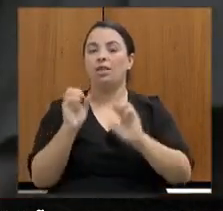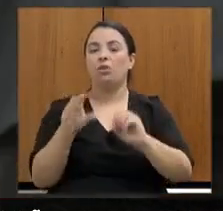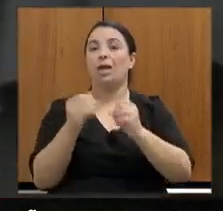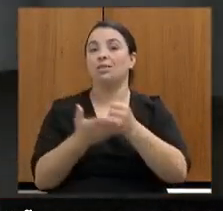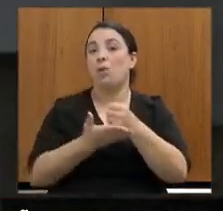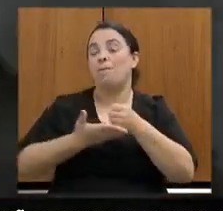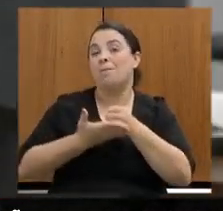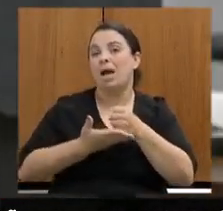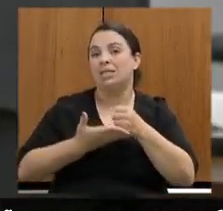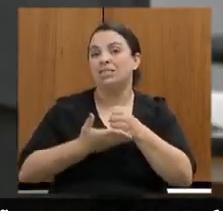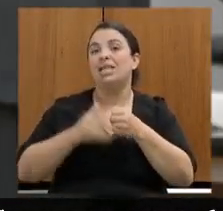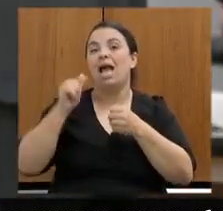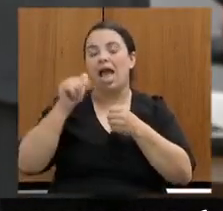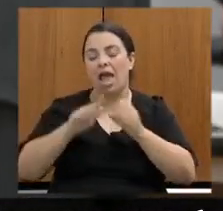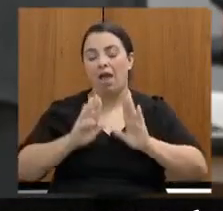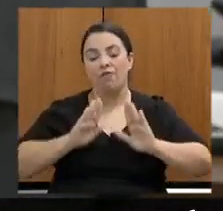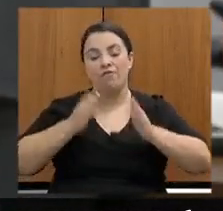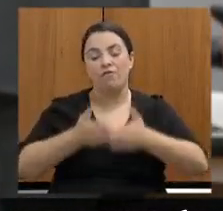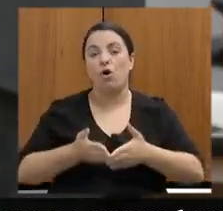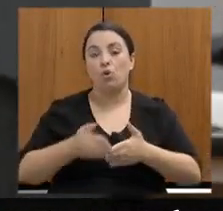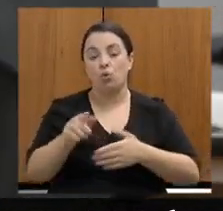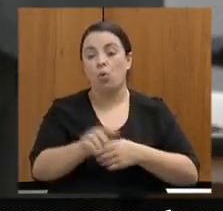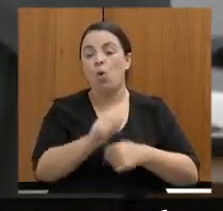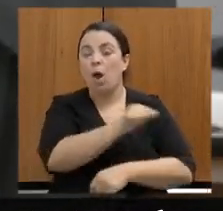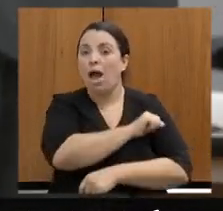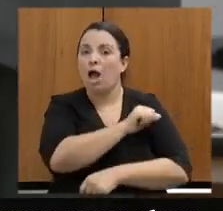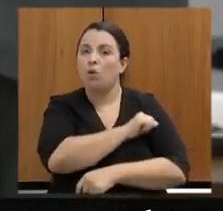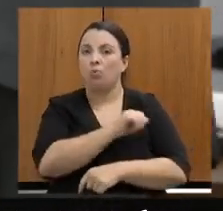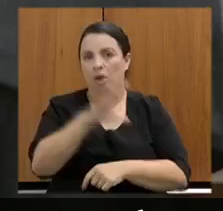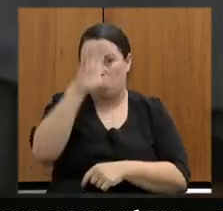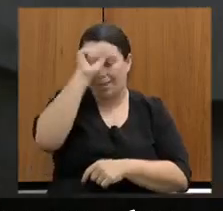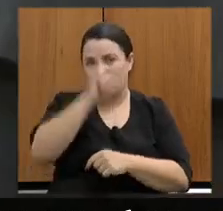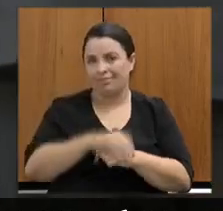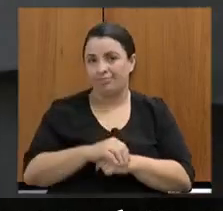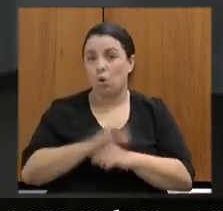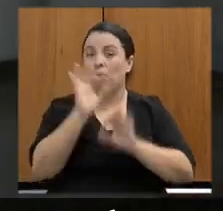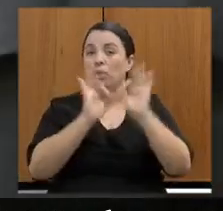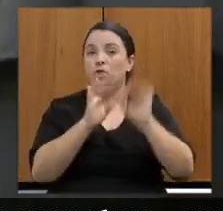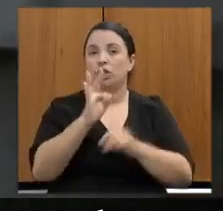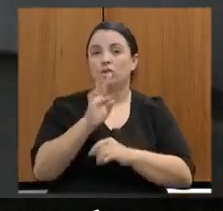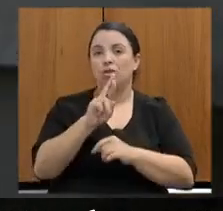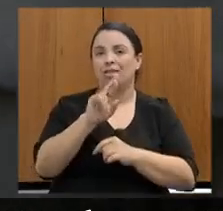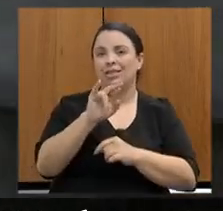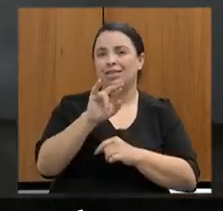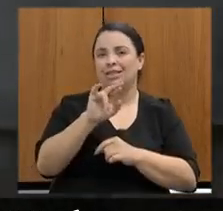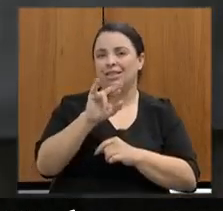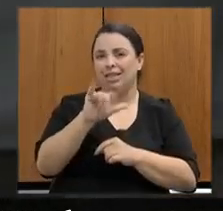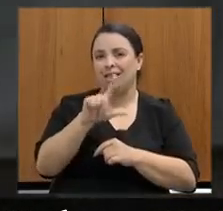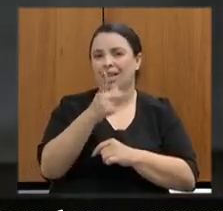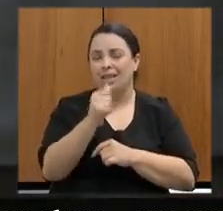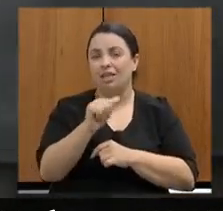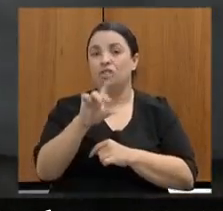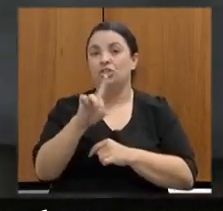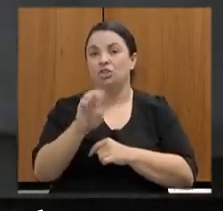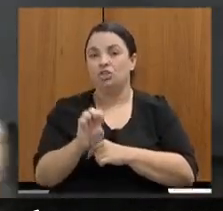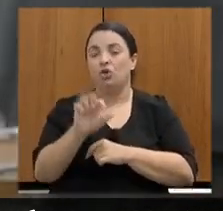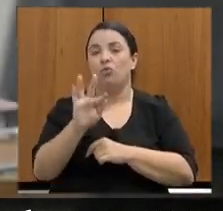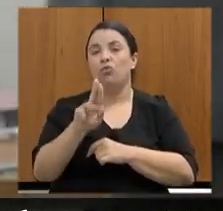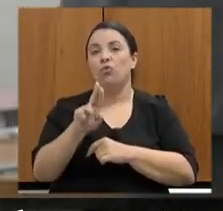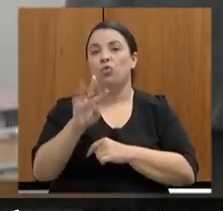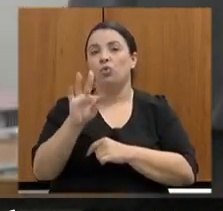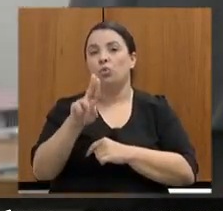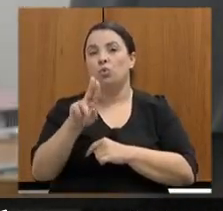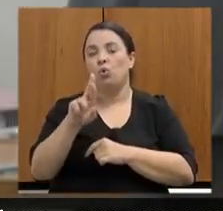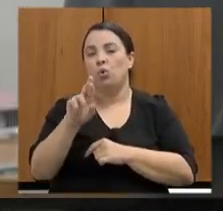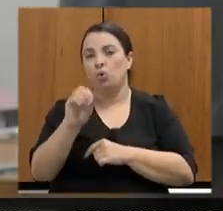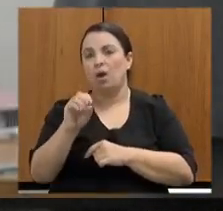na aprendizagem do aluno. O Trilhas de Futuro Educadores é um projeto sensacional do governo de Minas que